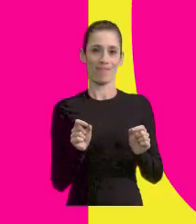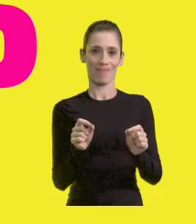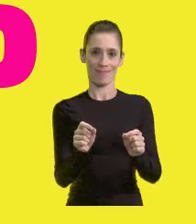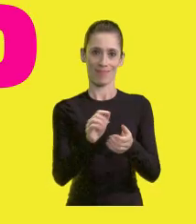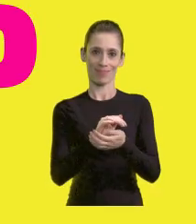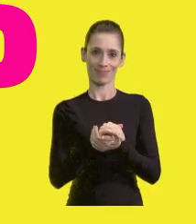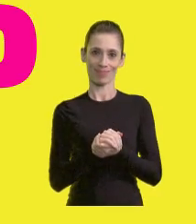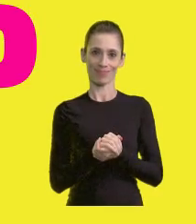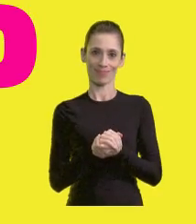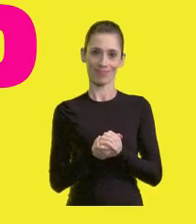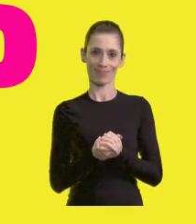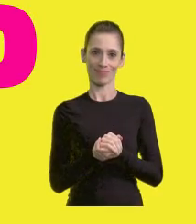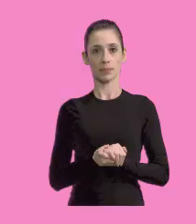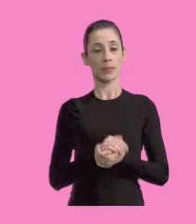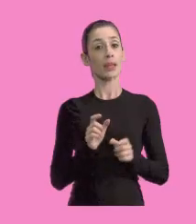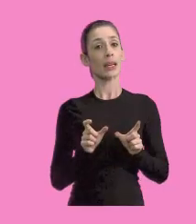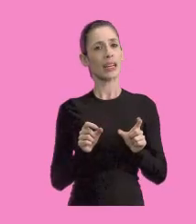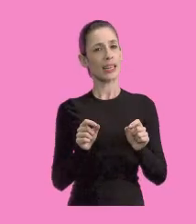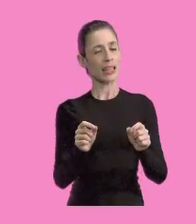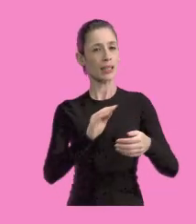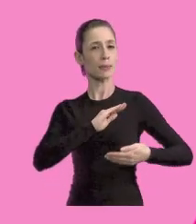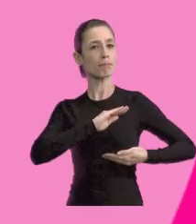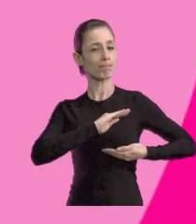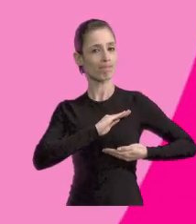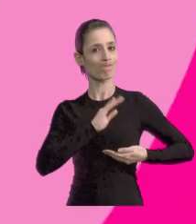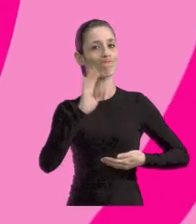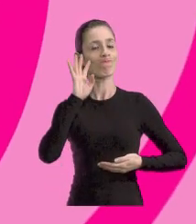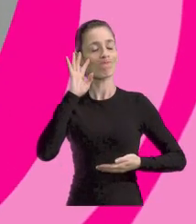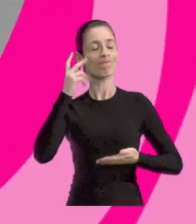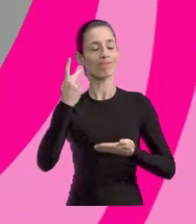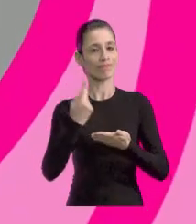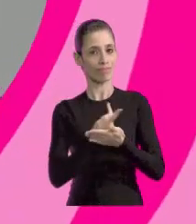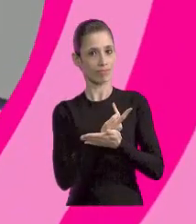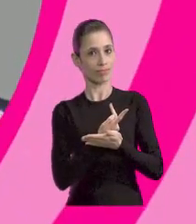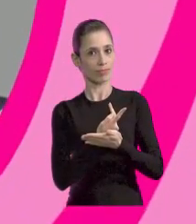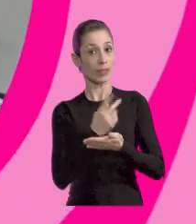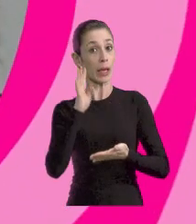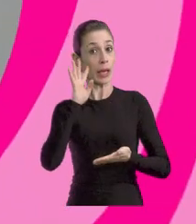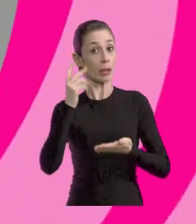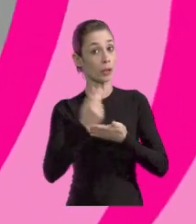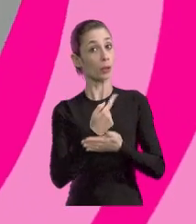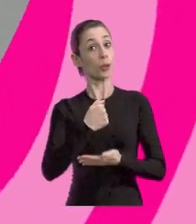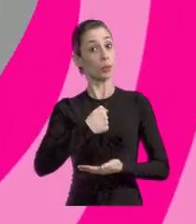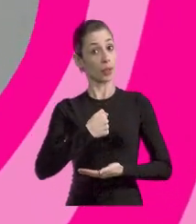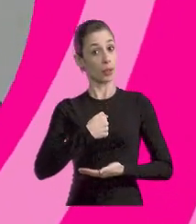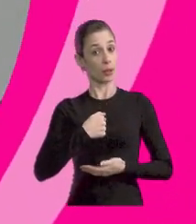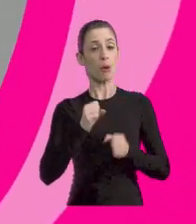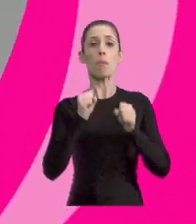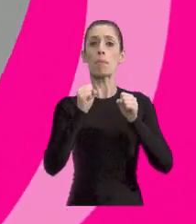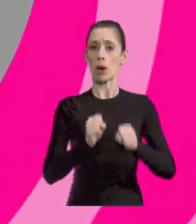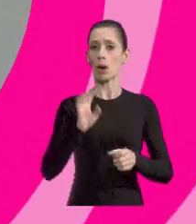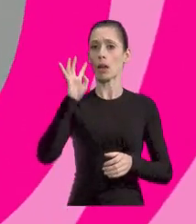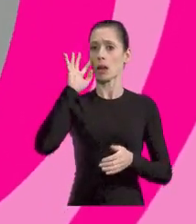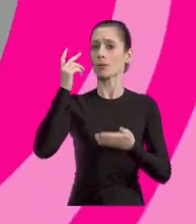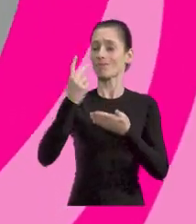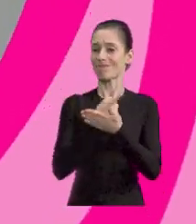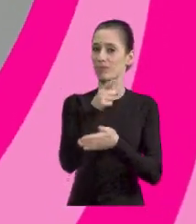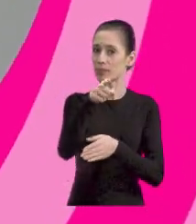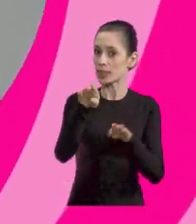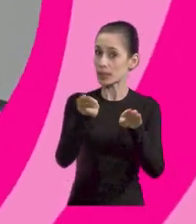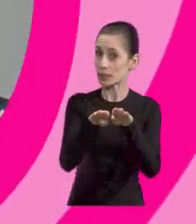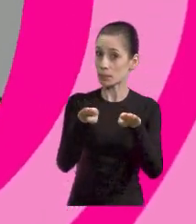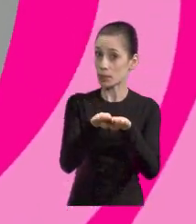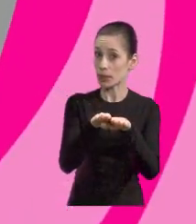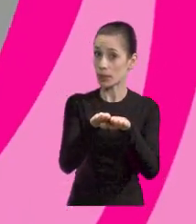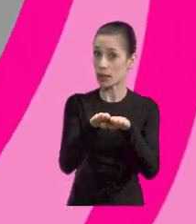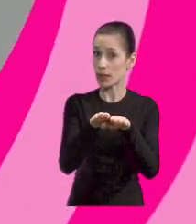prevenção. Câncer de mama acontece, aconteceu comigo e pode acontecer